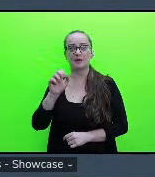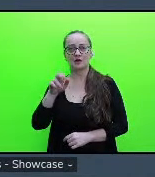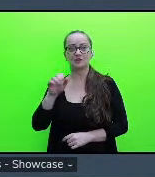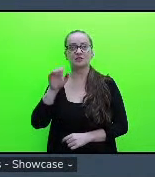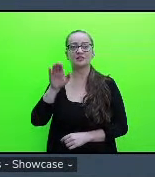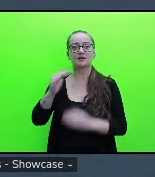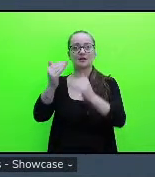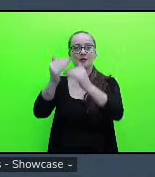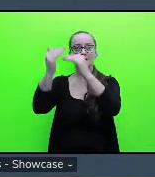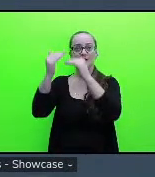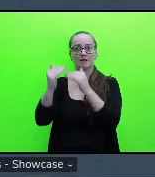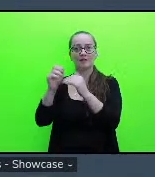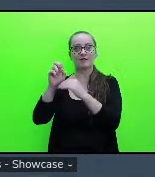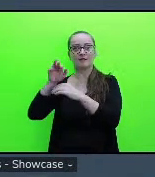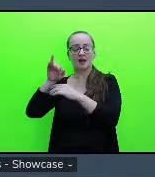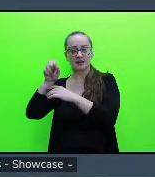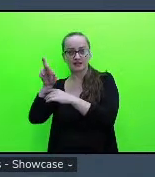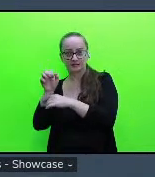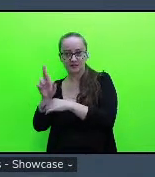e Filho